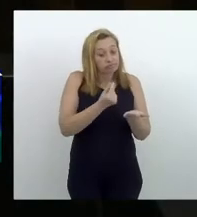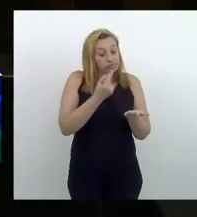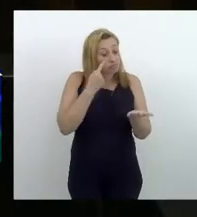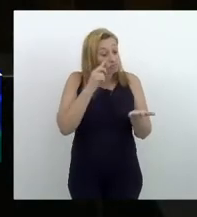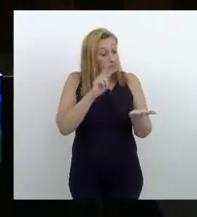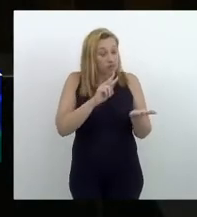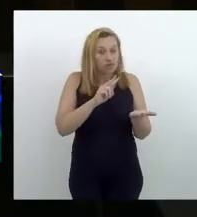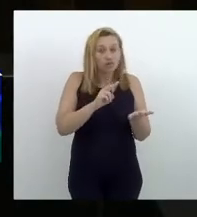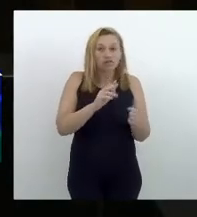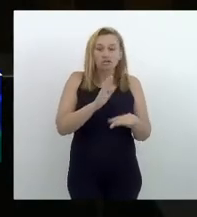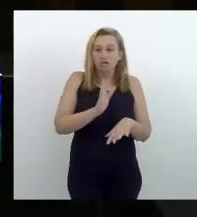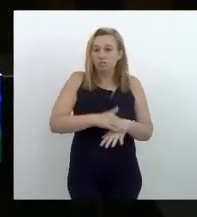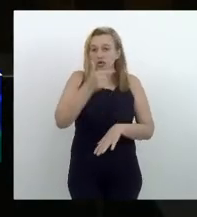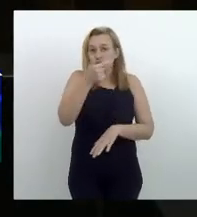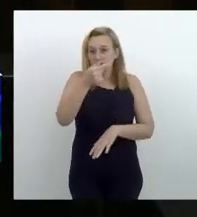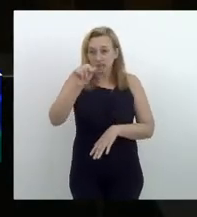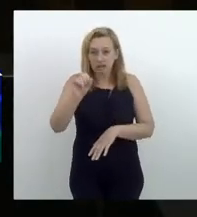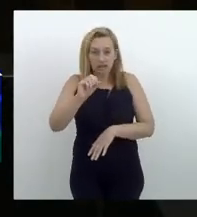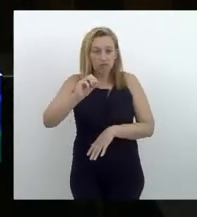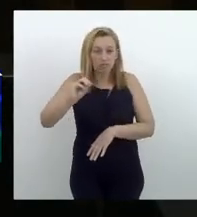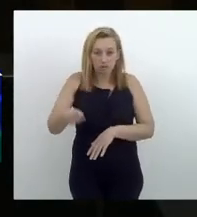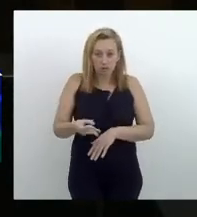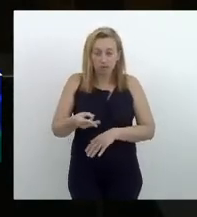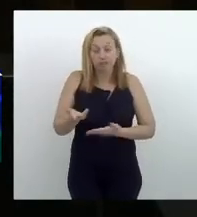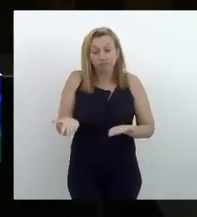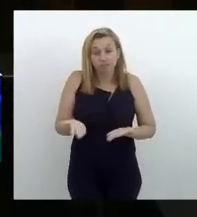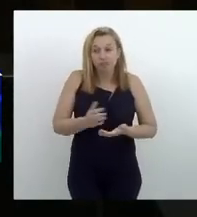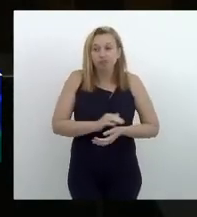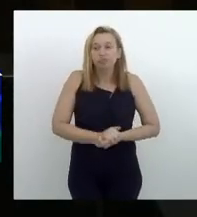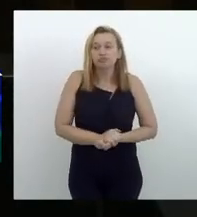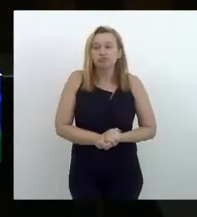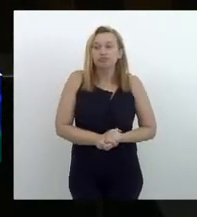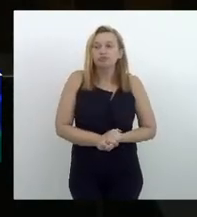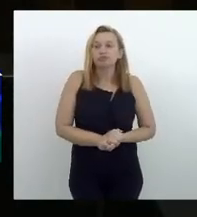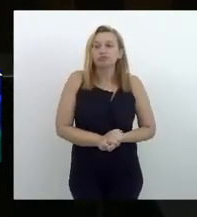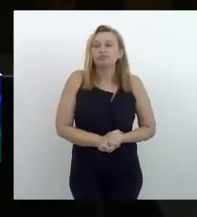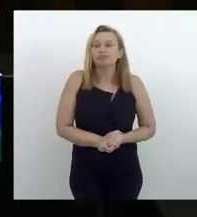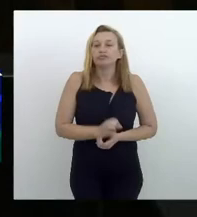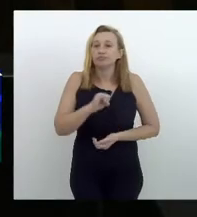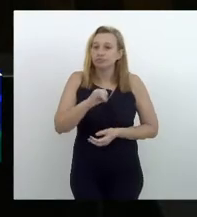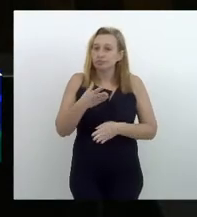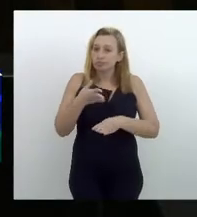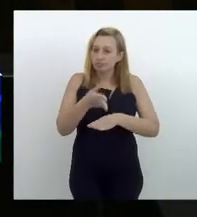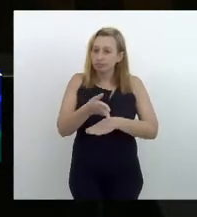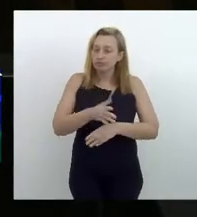casa de 70 bilhões, ano. E se você entra,